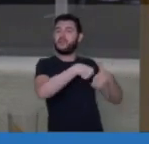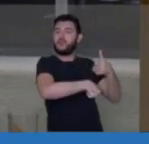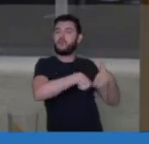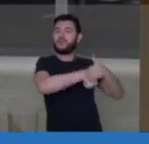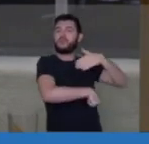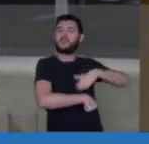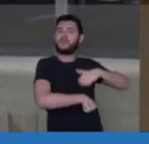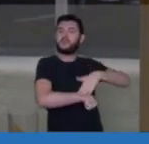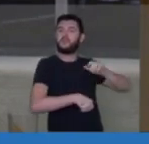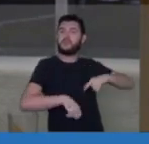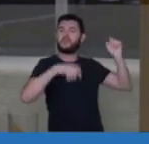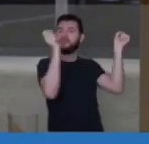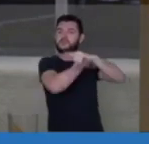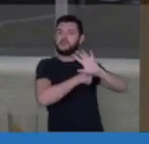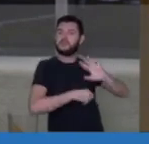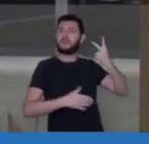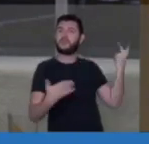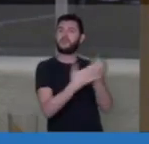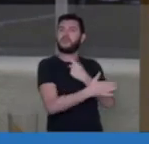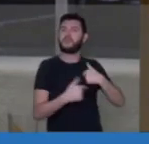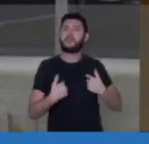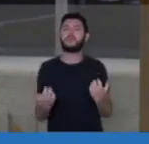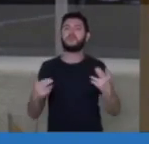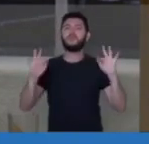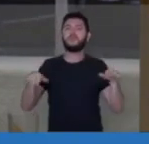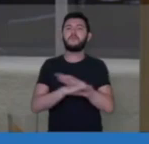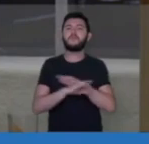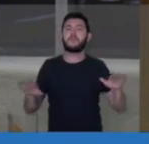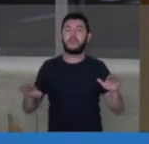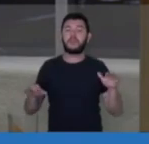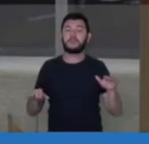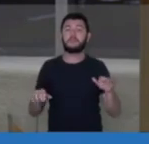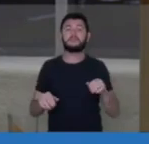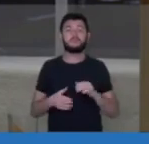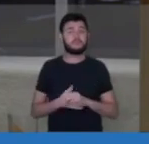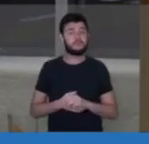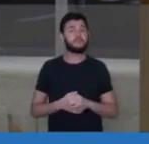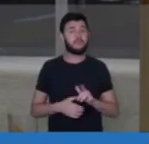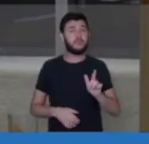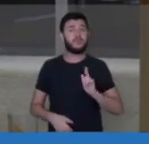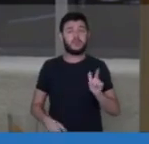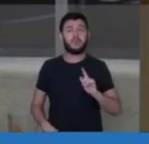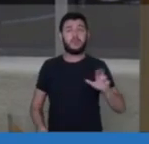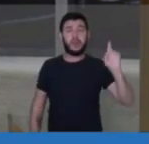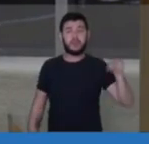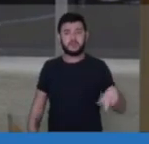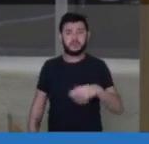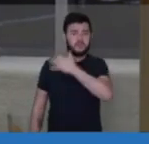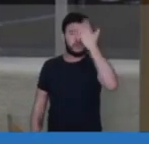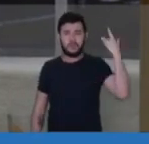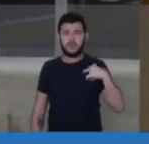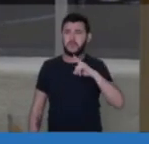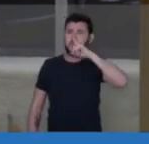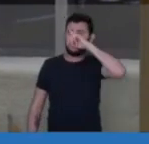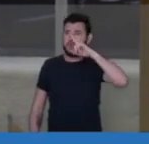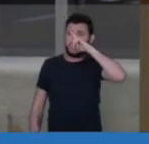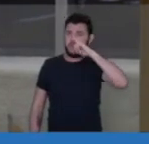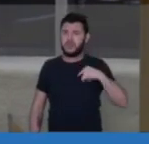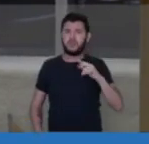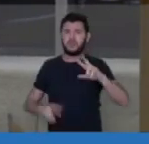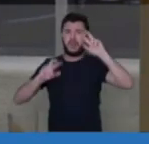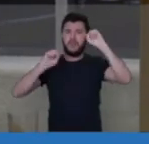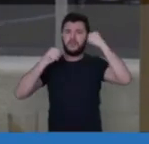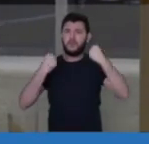que pode acontecer. E eu queria concluir com isso. Muitos, com razão, temem o perigo e a força da extrema-direita.